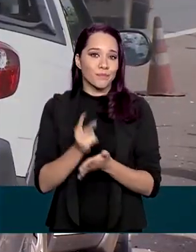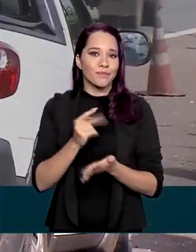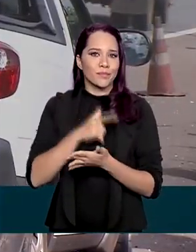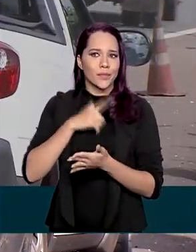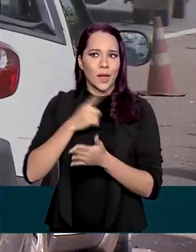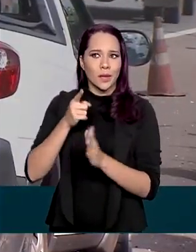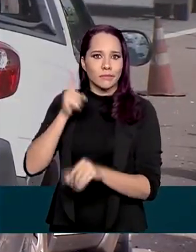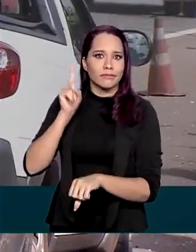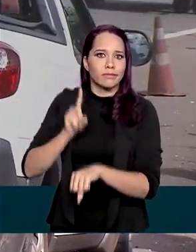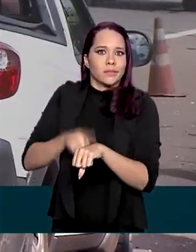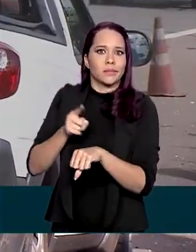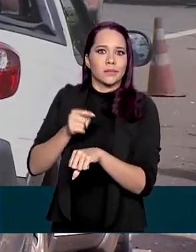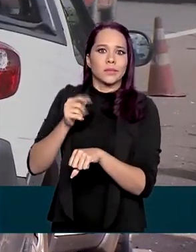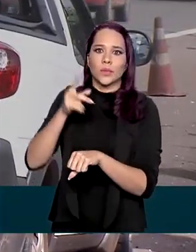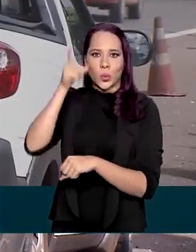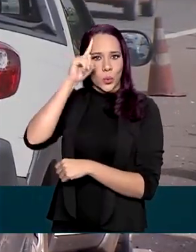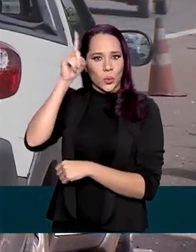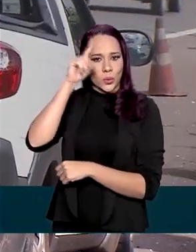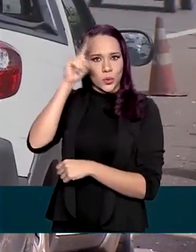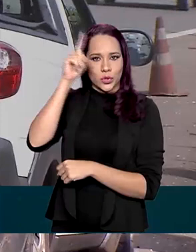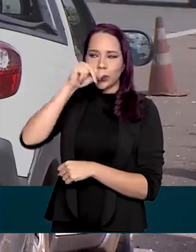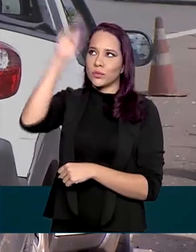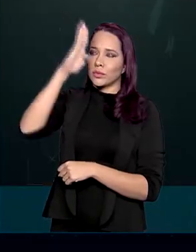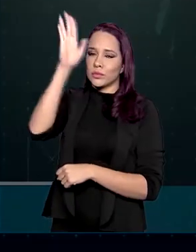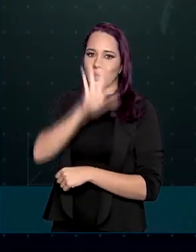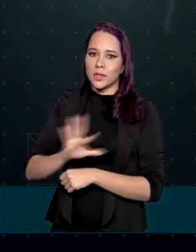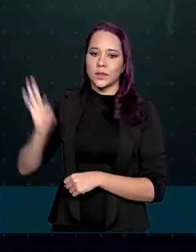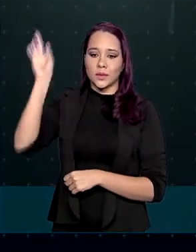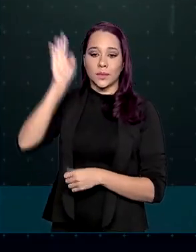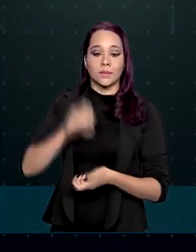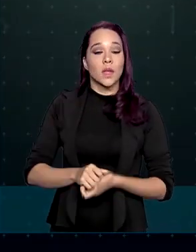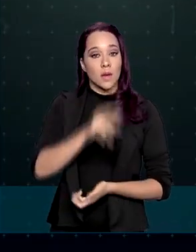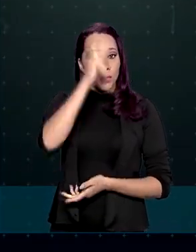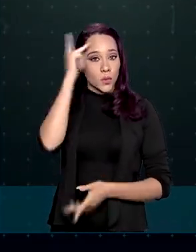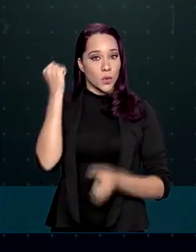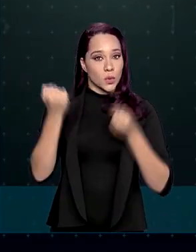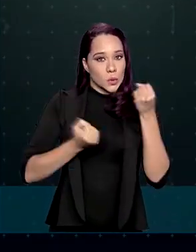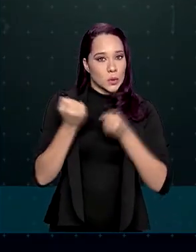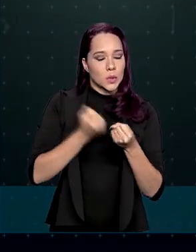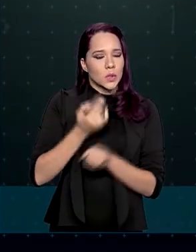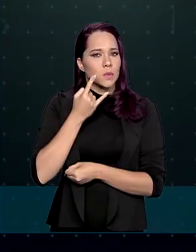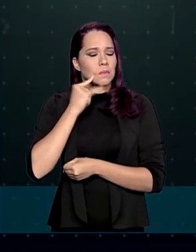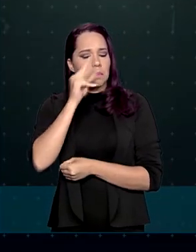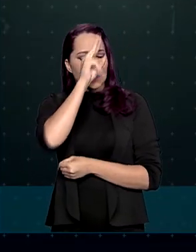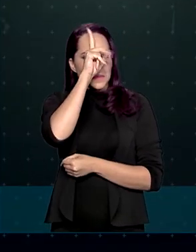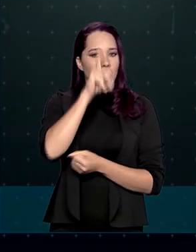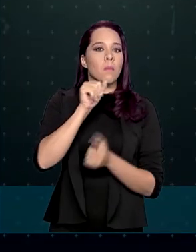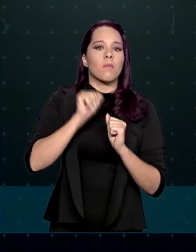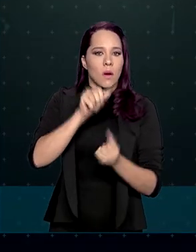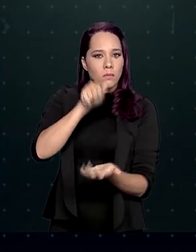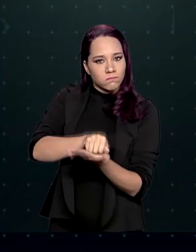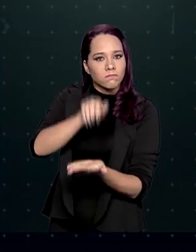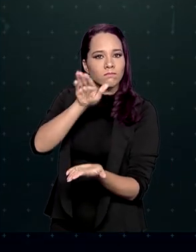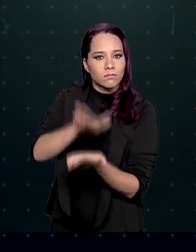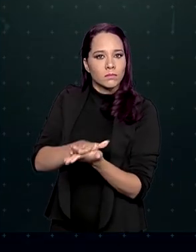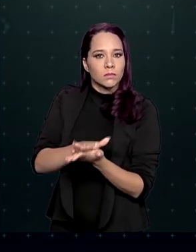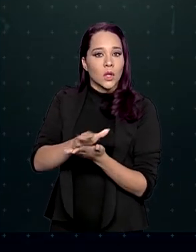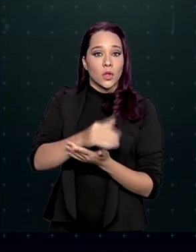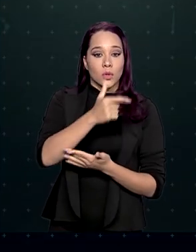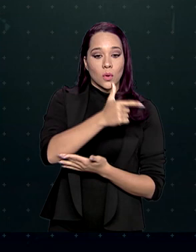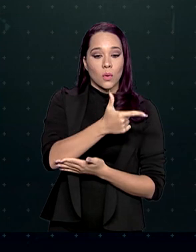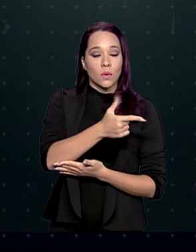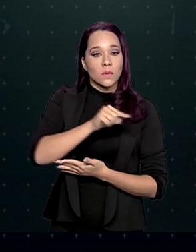flagrantes todos os dias em todo o país. Quem dirige embriagado pode ser multado em R$ 2